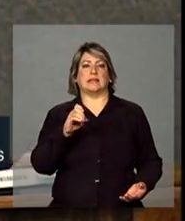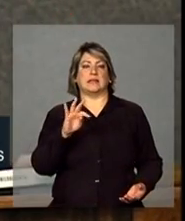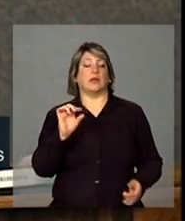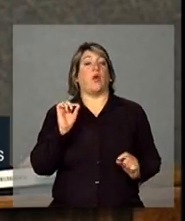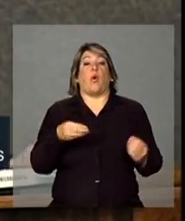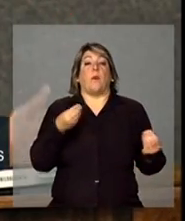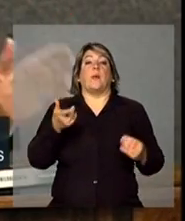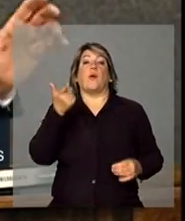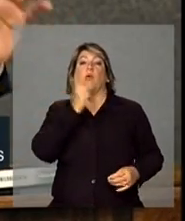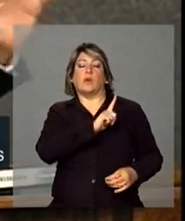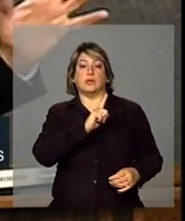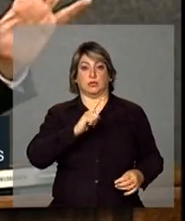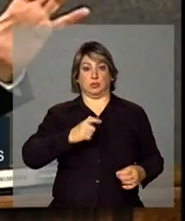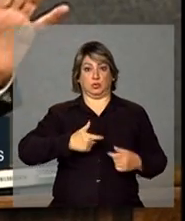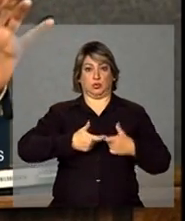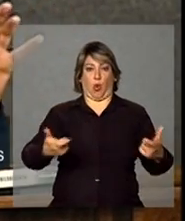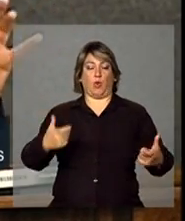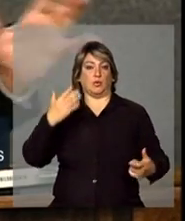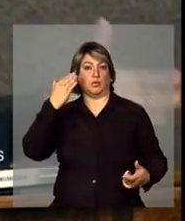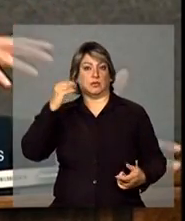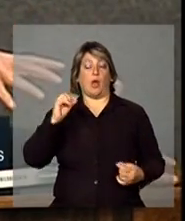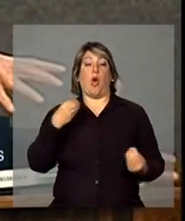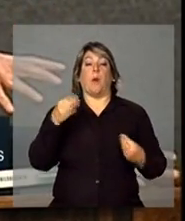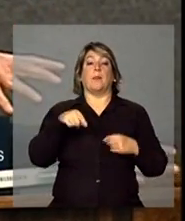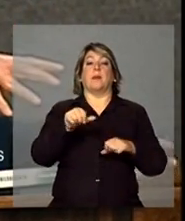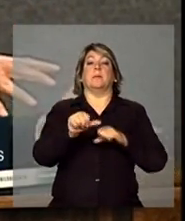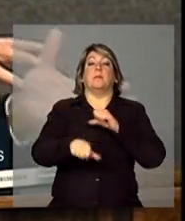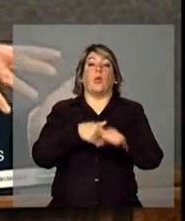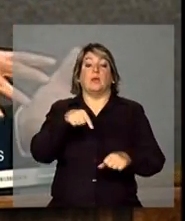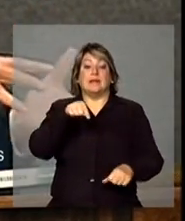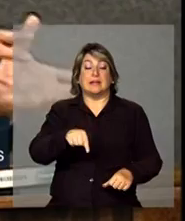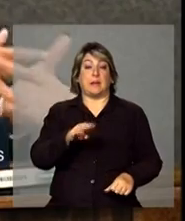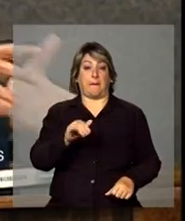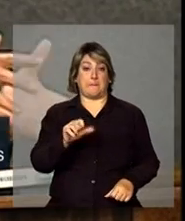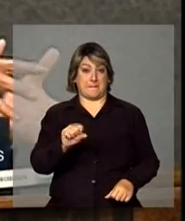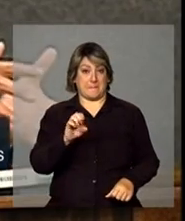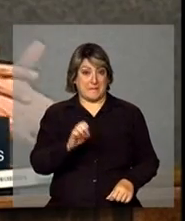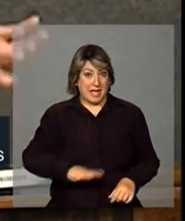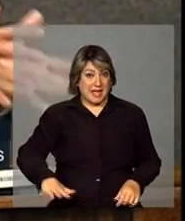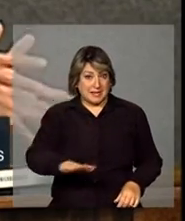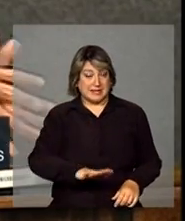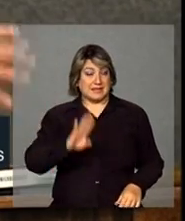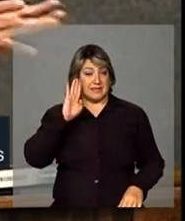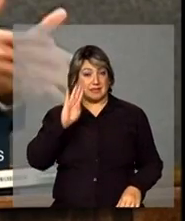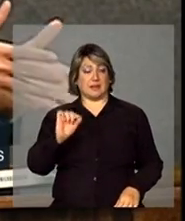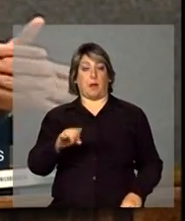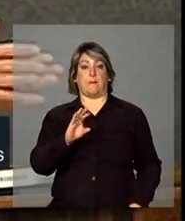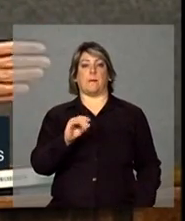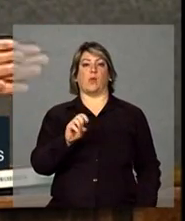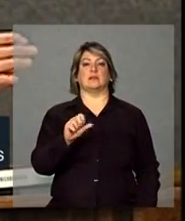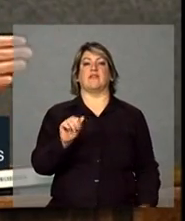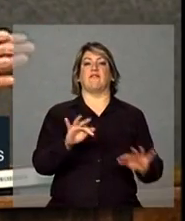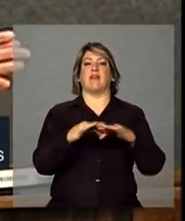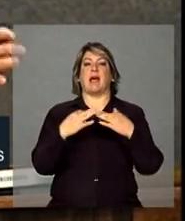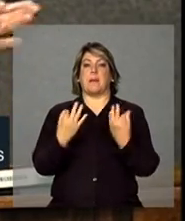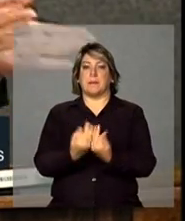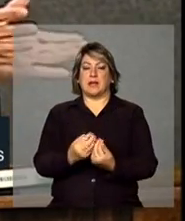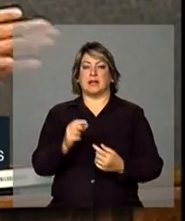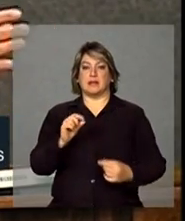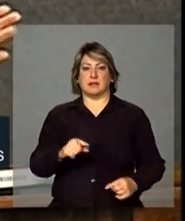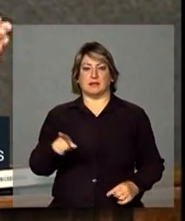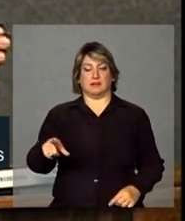mostrar para vocês e como é que essa receita muda na base, a gente sabe que o grande desafio do Bolsa Família, segundo a própria